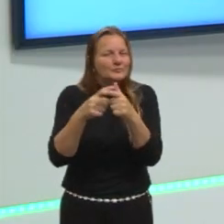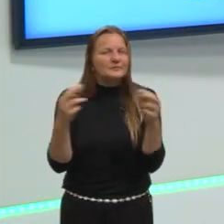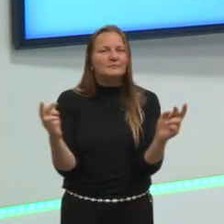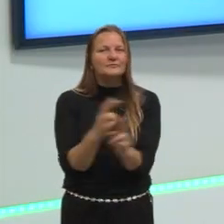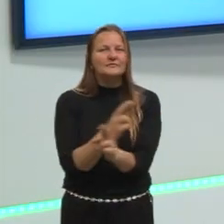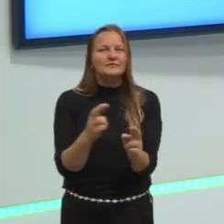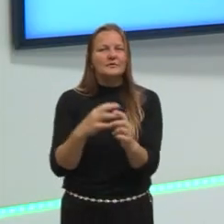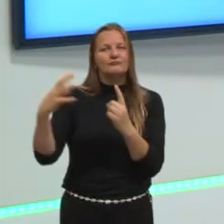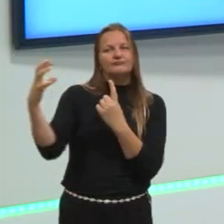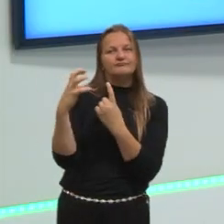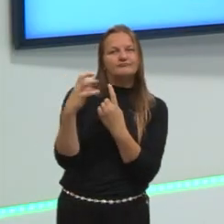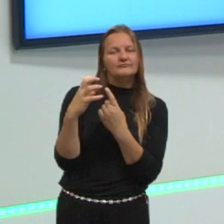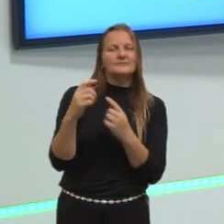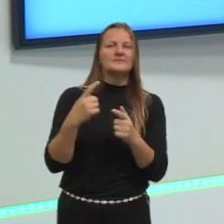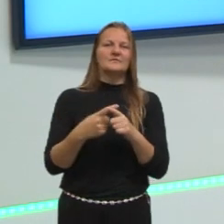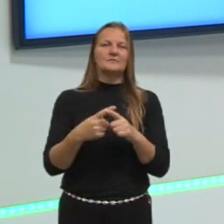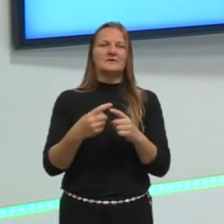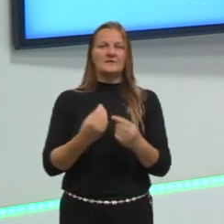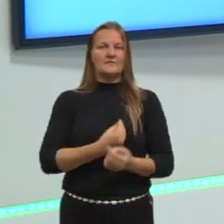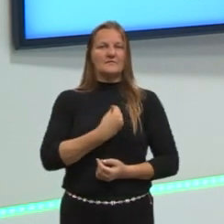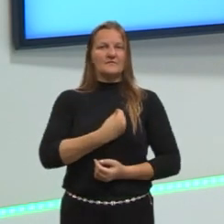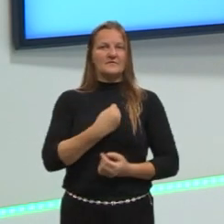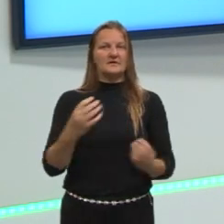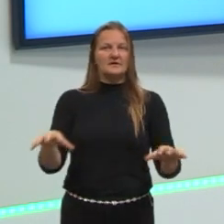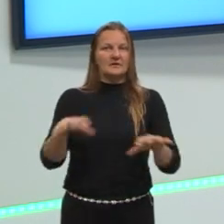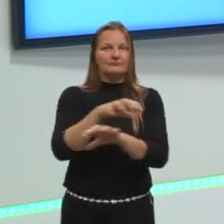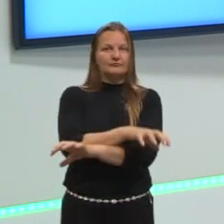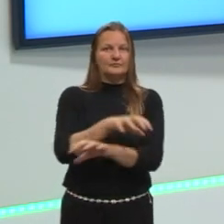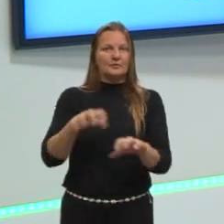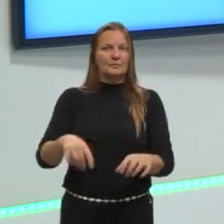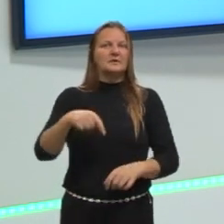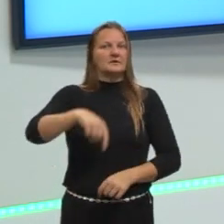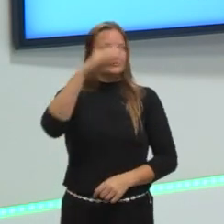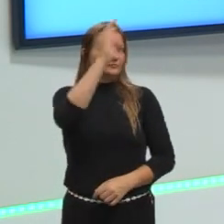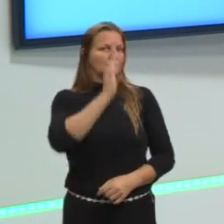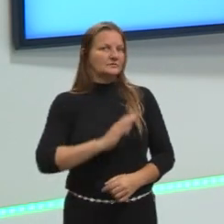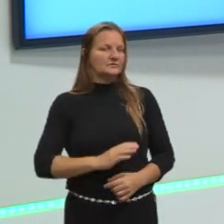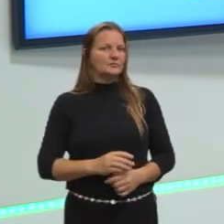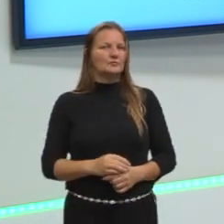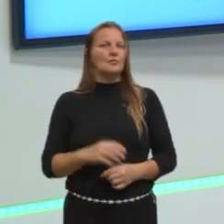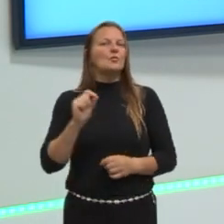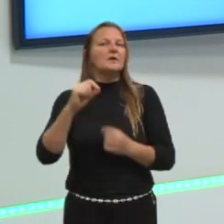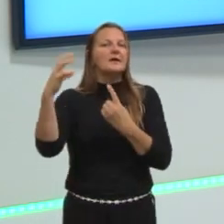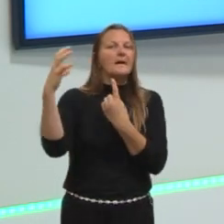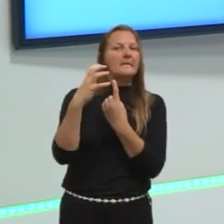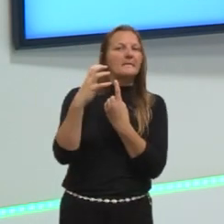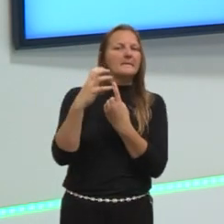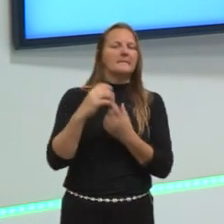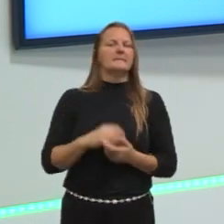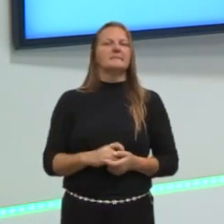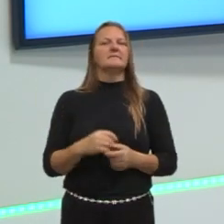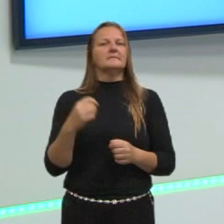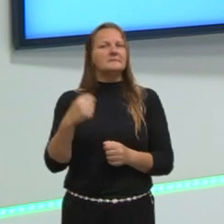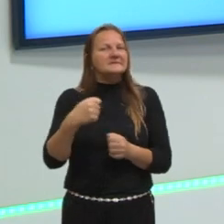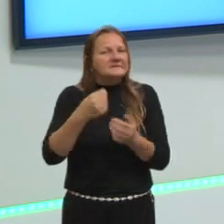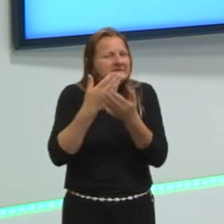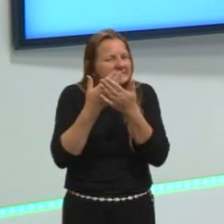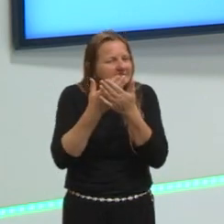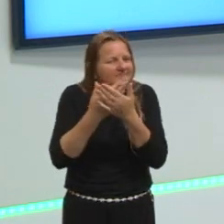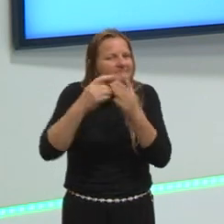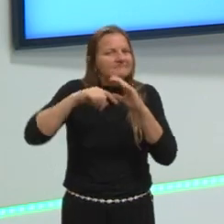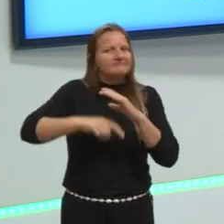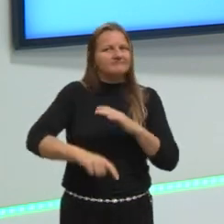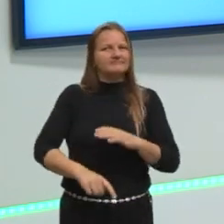ameaçado a sobrevivência dos biomas brasileiros. Então, isso também é de se revisar, certo?